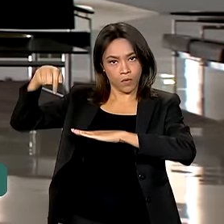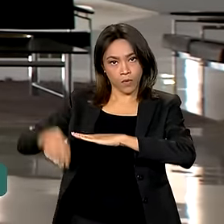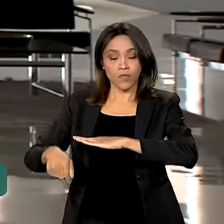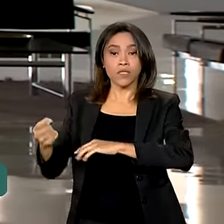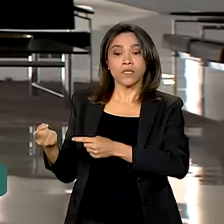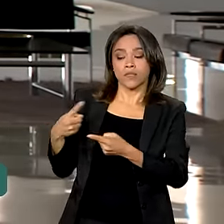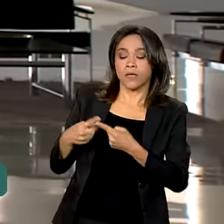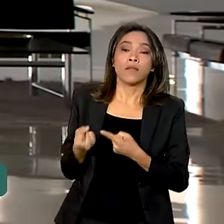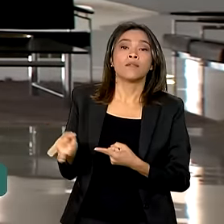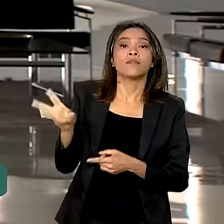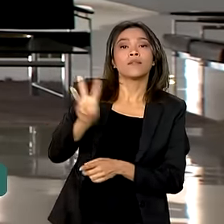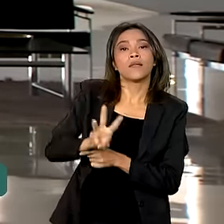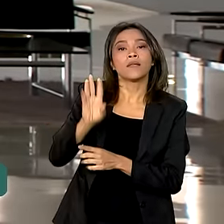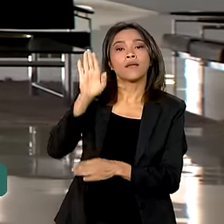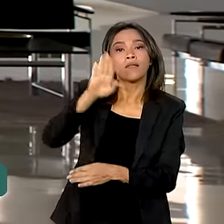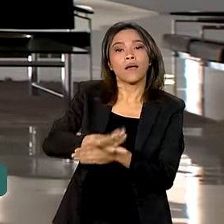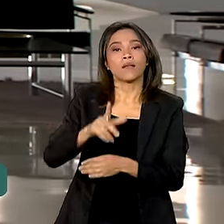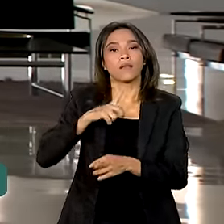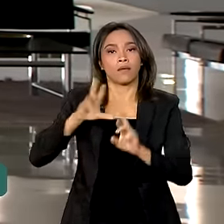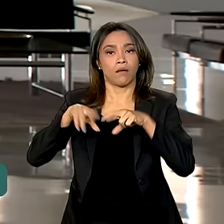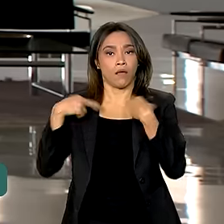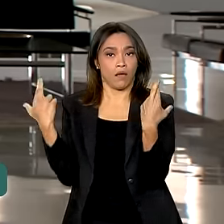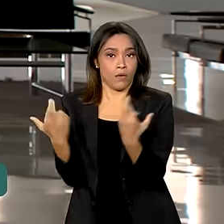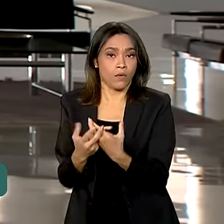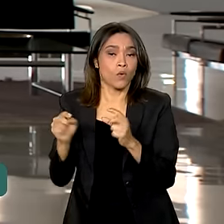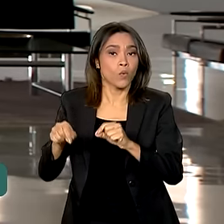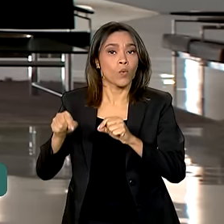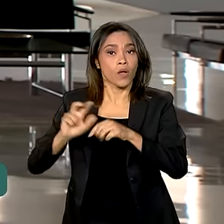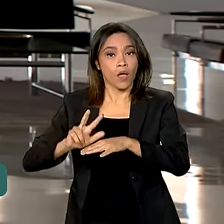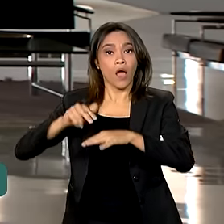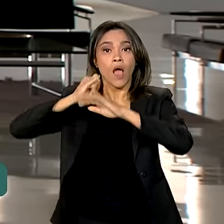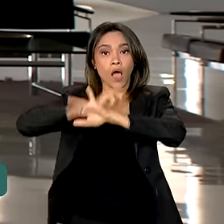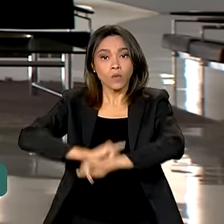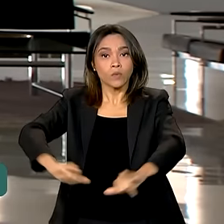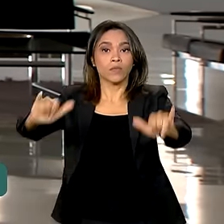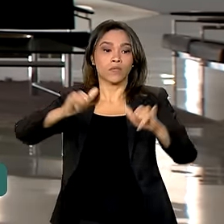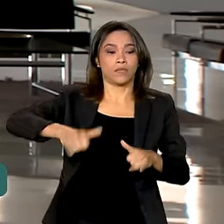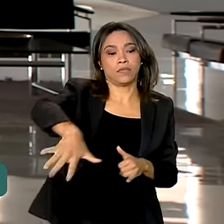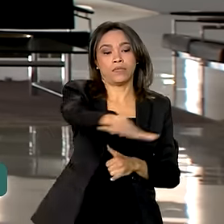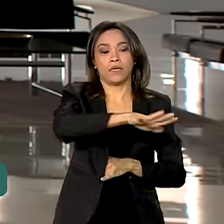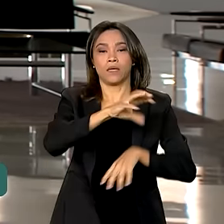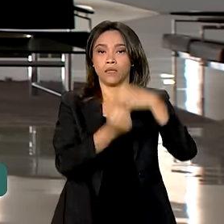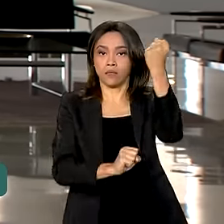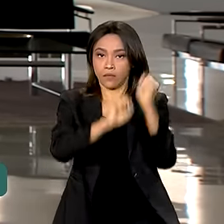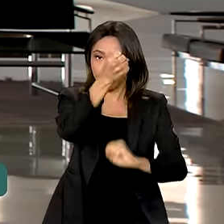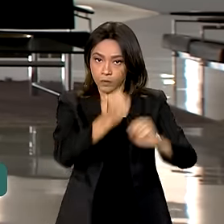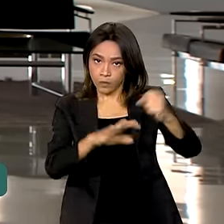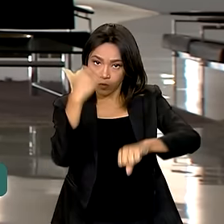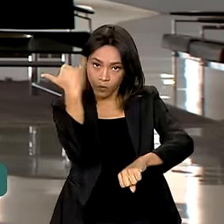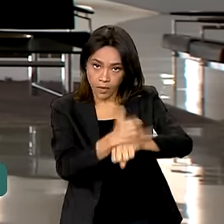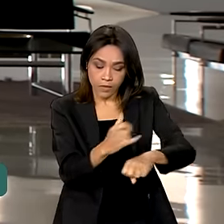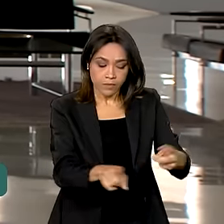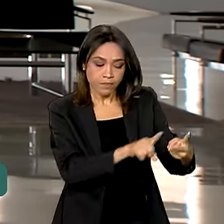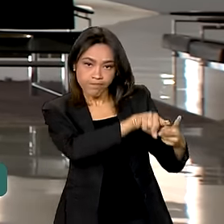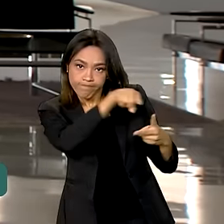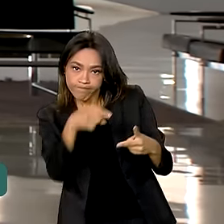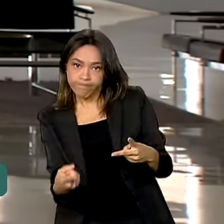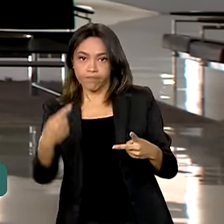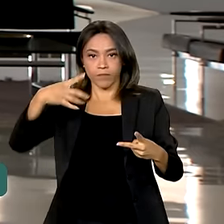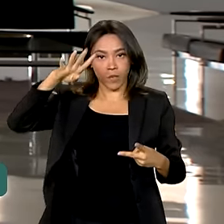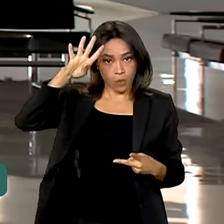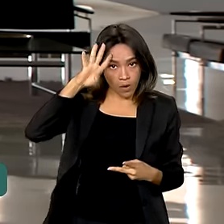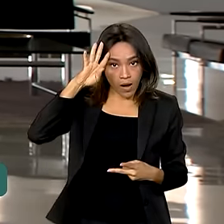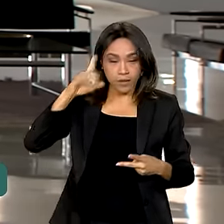Às 3 da tarde está prevista uma reunião para anúncios referentes ao setor da indústria do aço. Na quarta-feira, ele